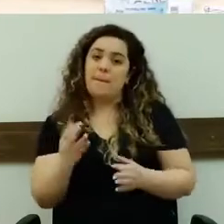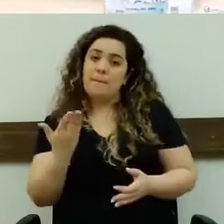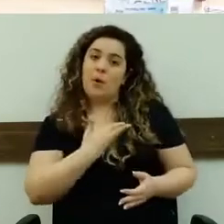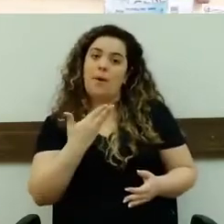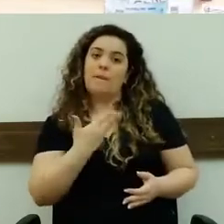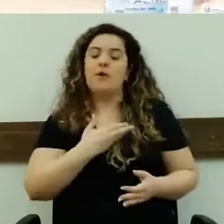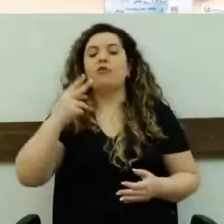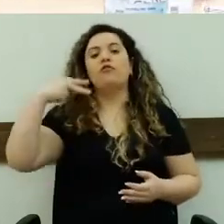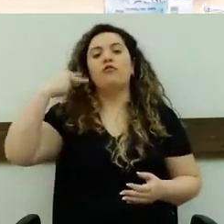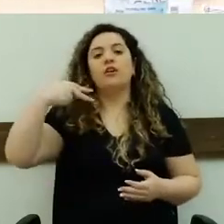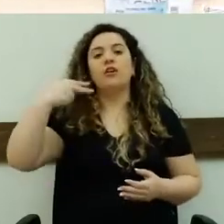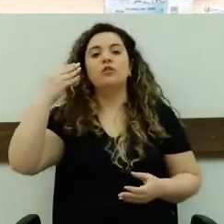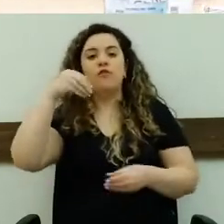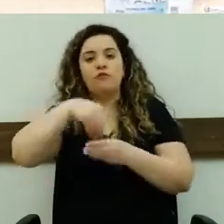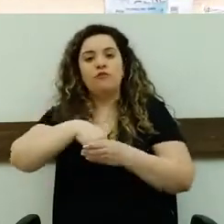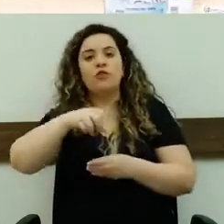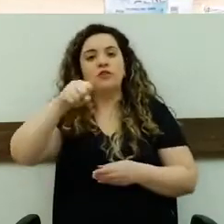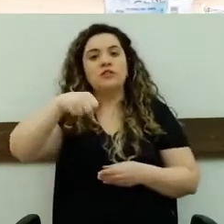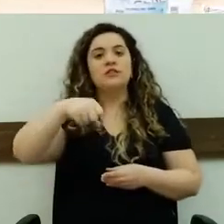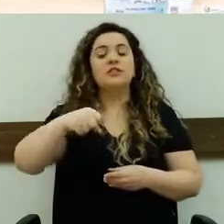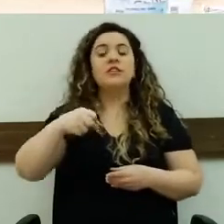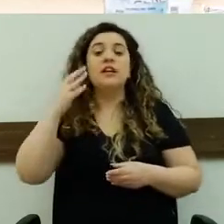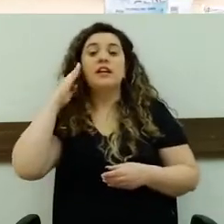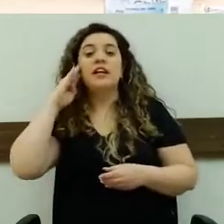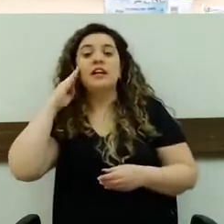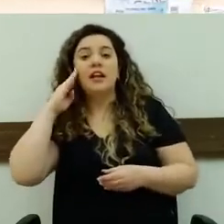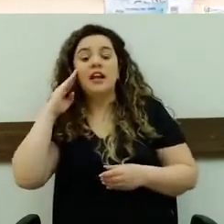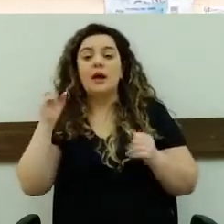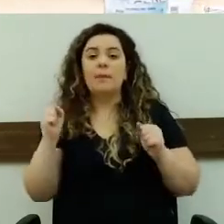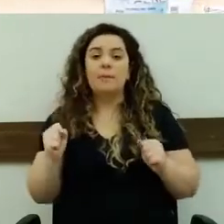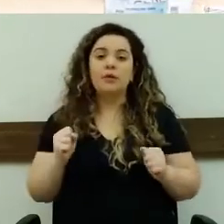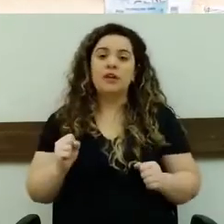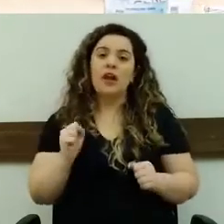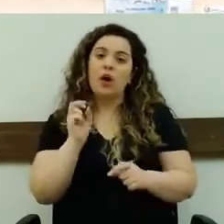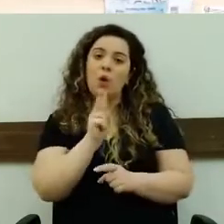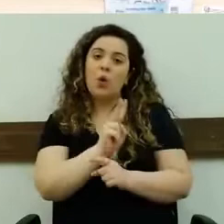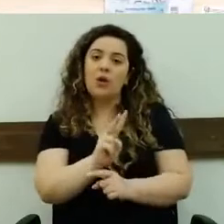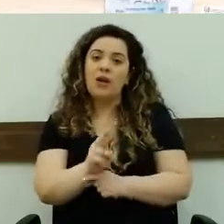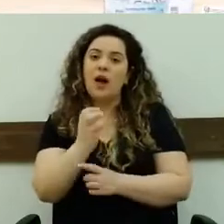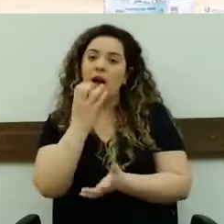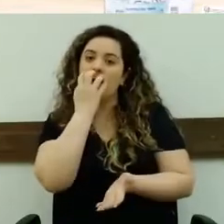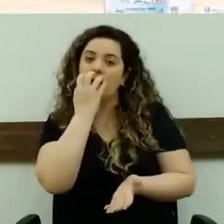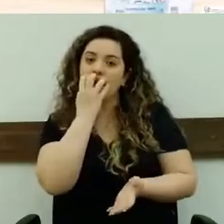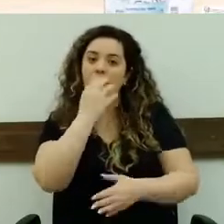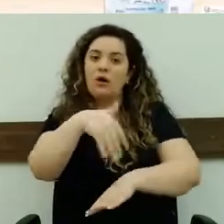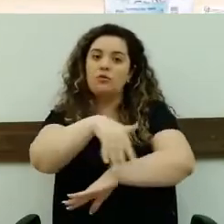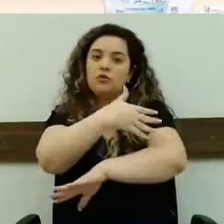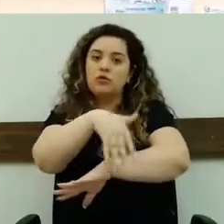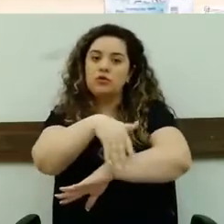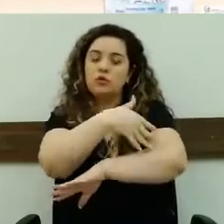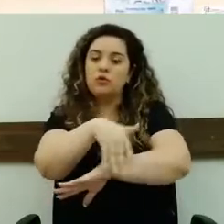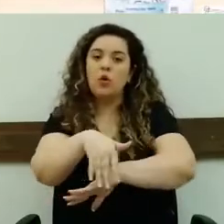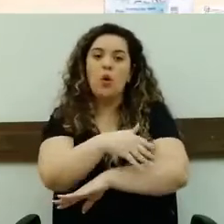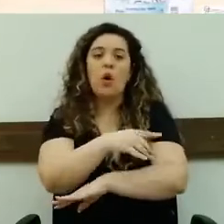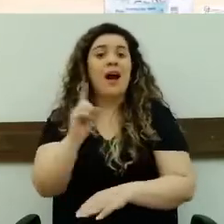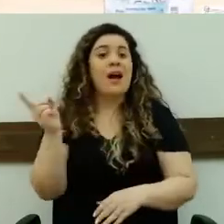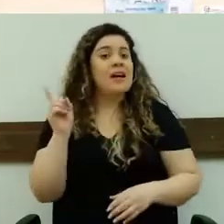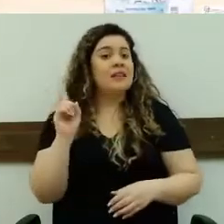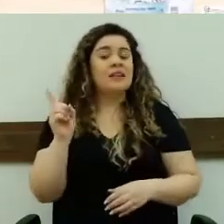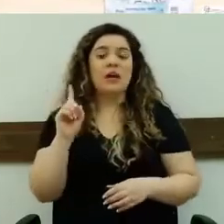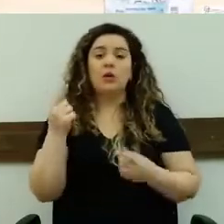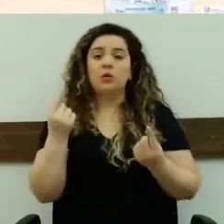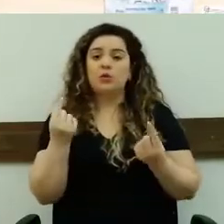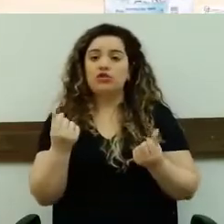necessidade de a gente poder, pelo menos, cuidar de um animal de rua e dar uma segurança para ele. Não gera despesa nenhuma para o município,